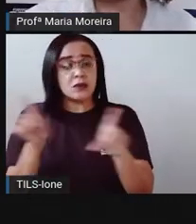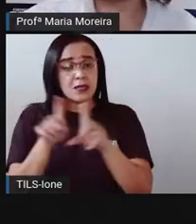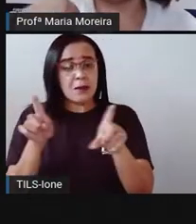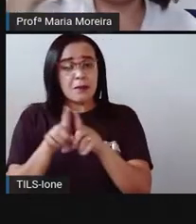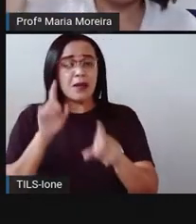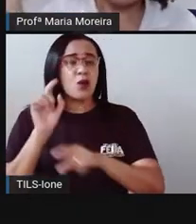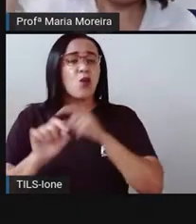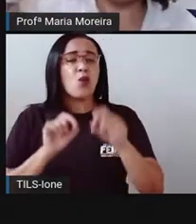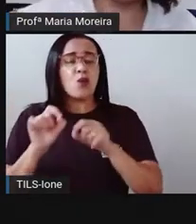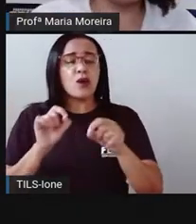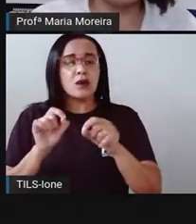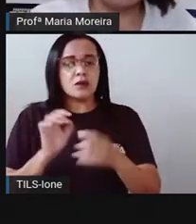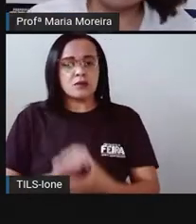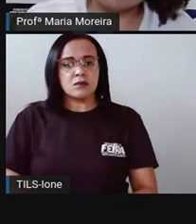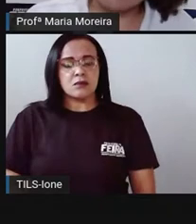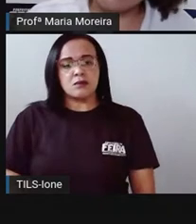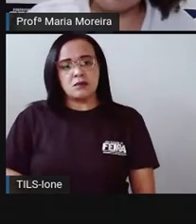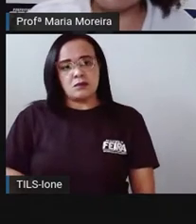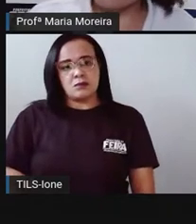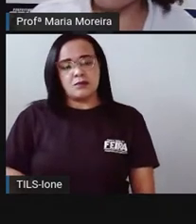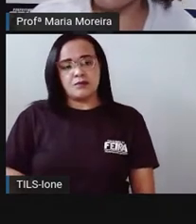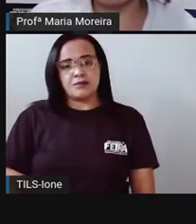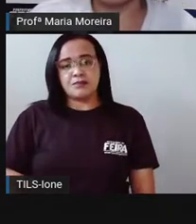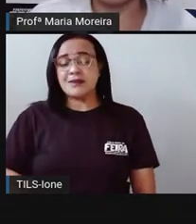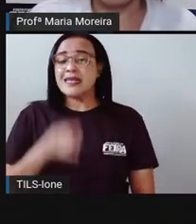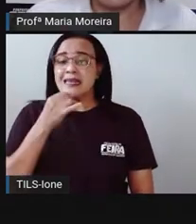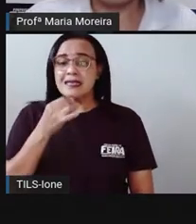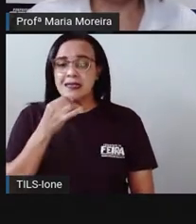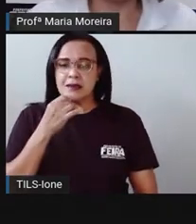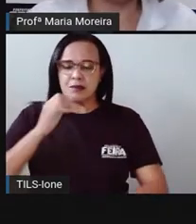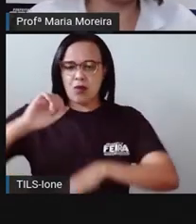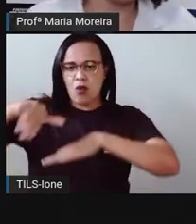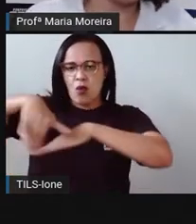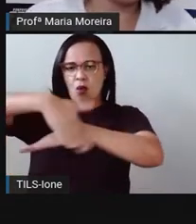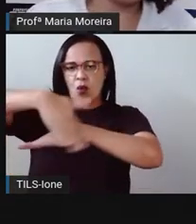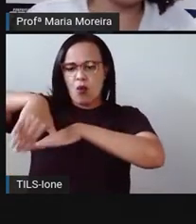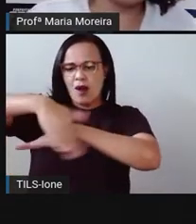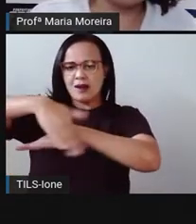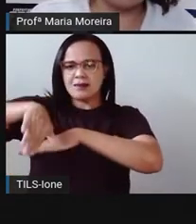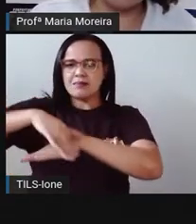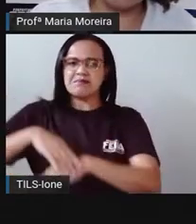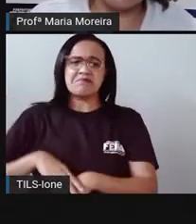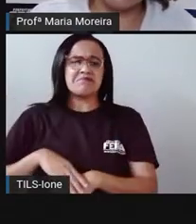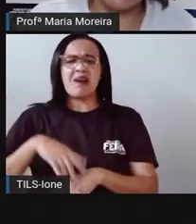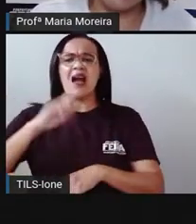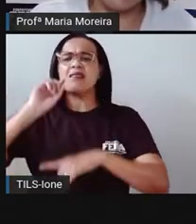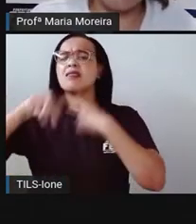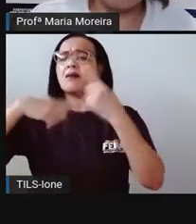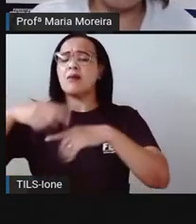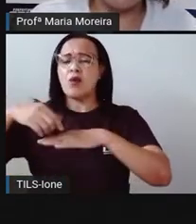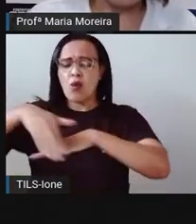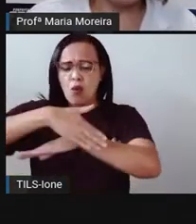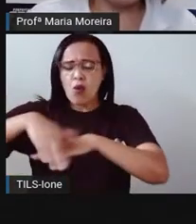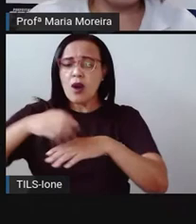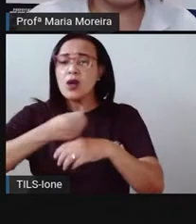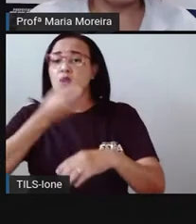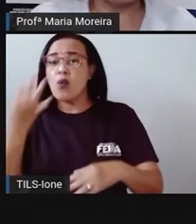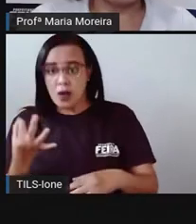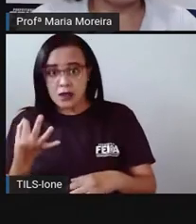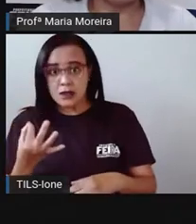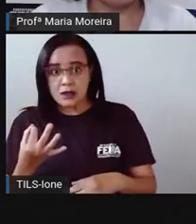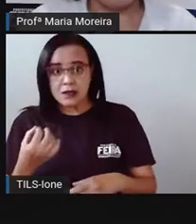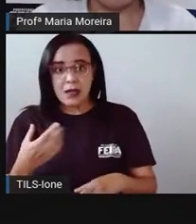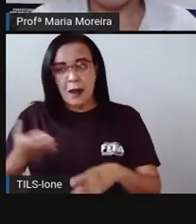a algum filme que falou assim, olha, tantas luas depois. Porque era o quê? A maneira que as pessoas tinham aí naquela época de